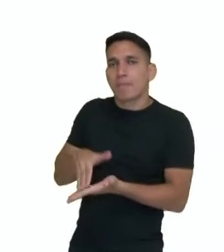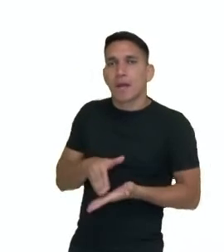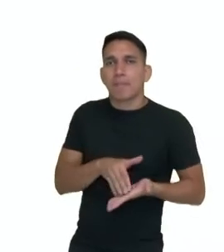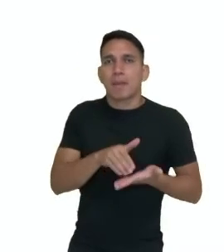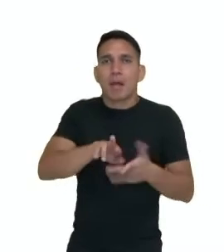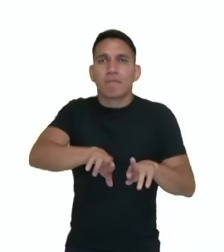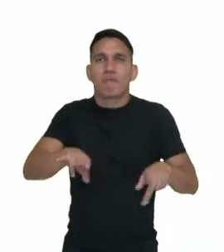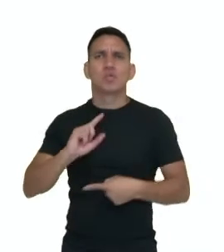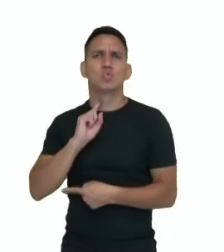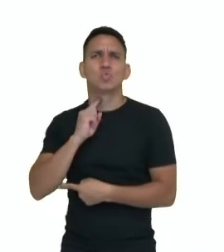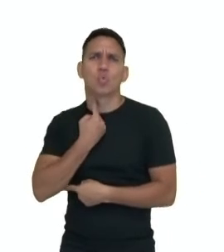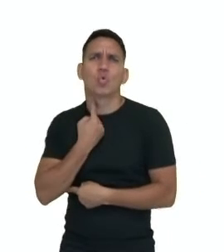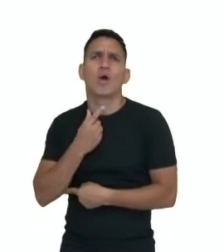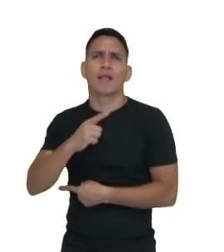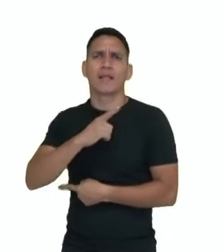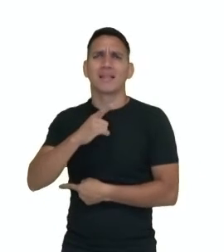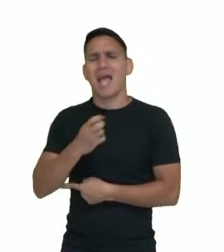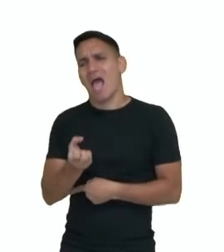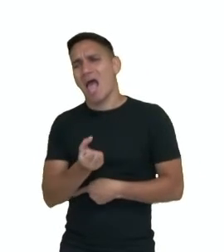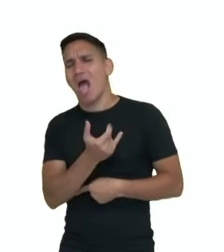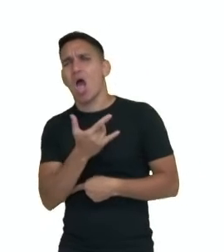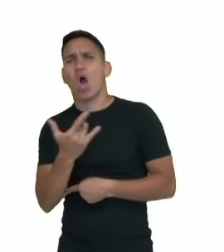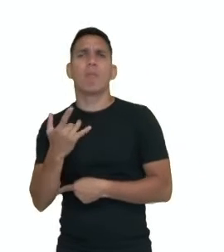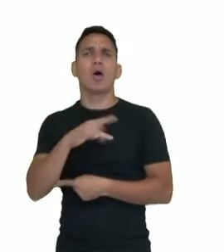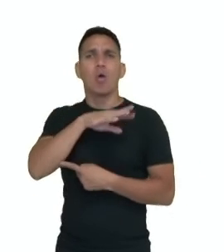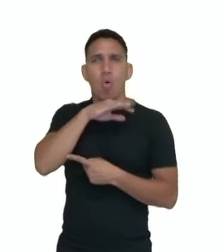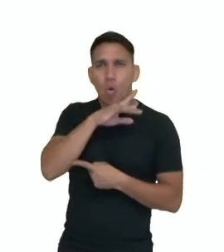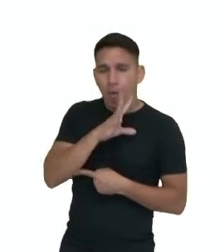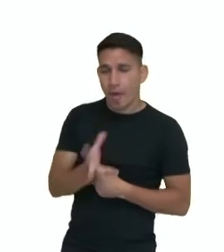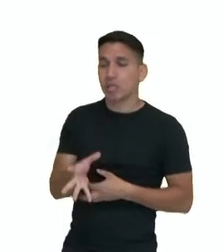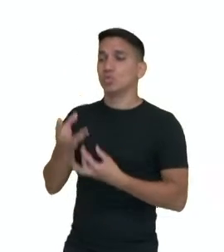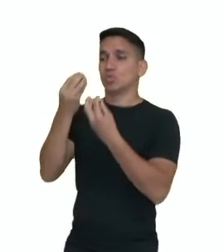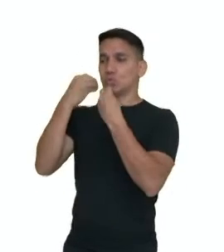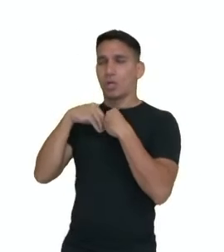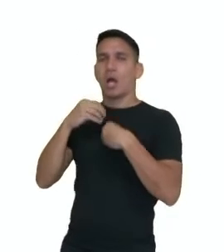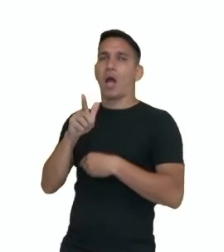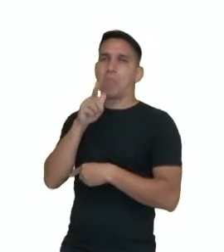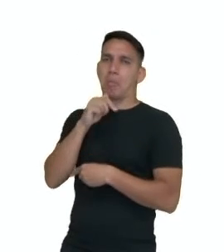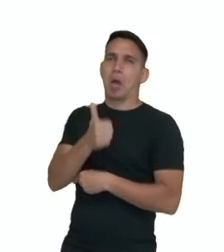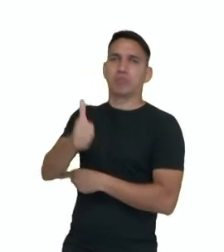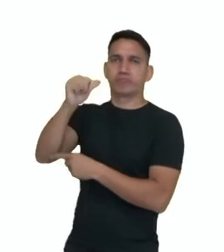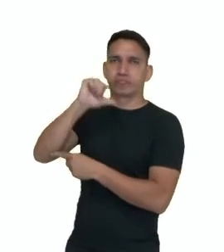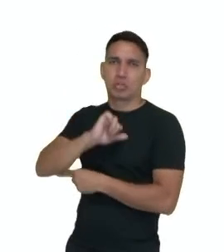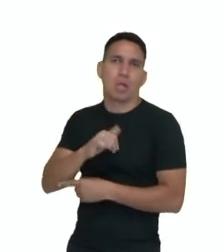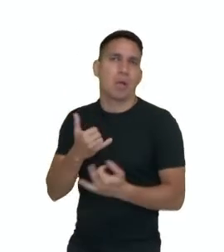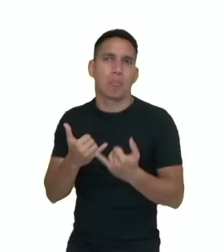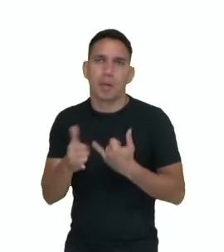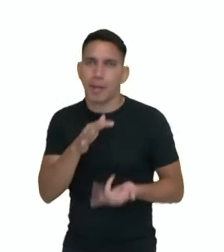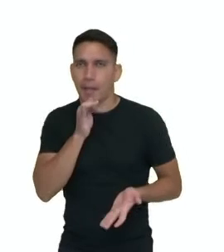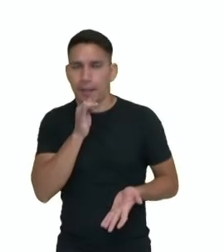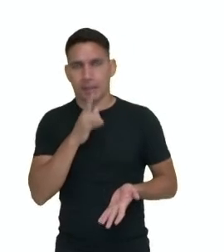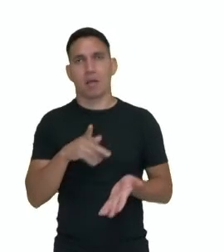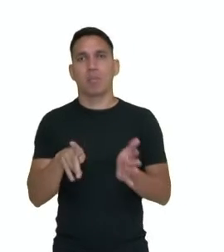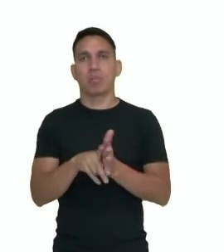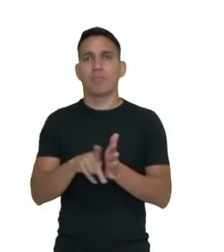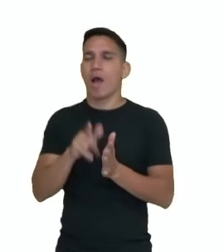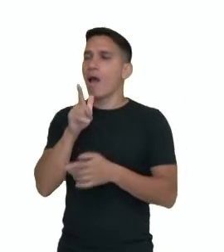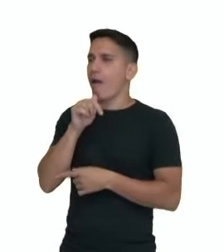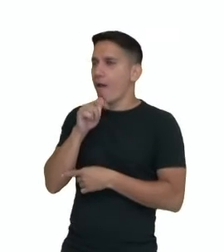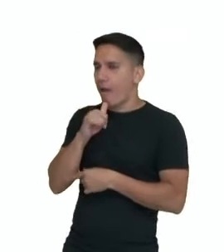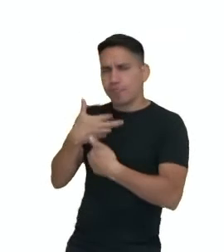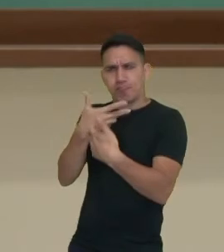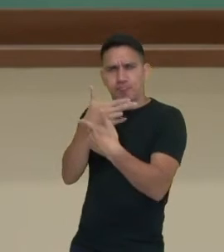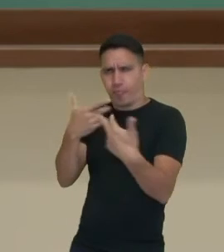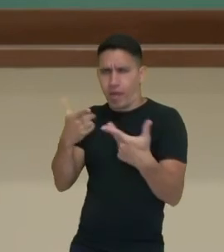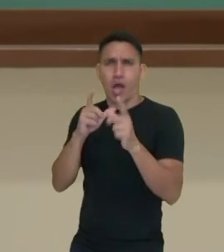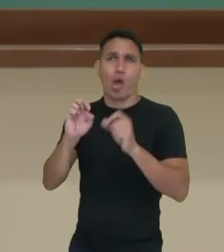as excretas, né? Vai eliminar aquelas substâncias tóxicas que você ingeriu, por exemplo, através de líquidos, né?